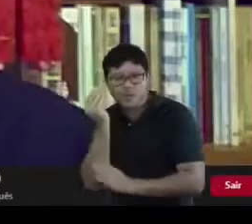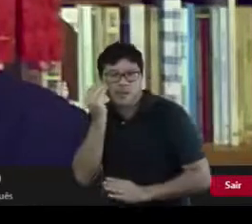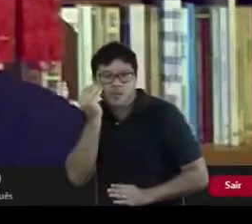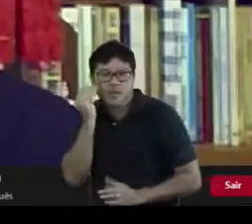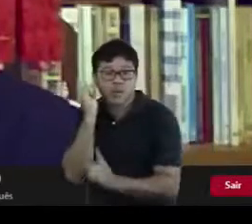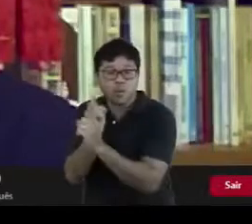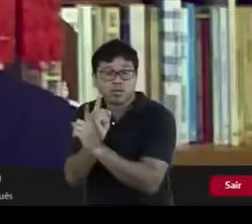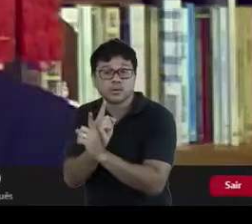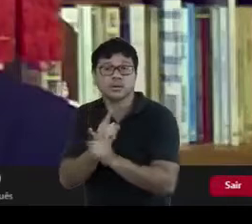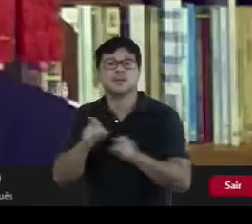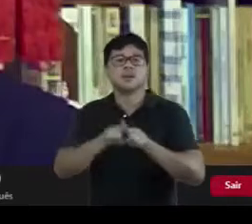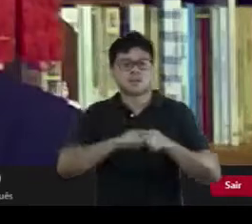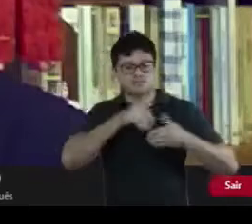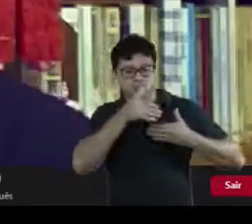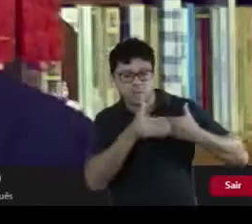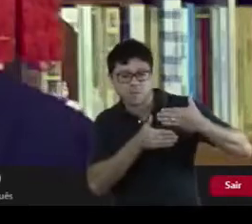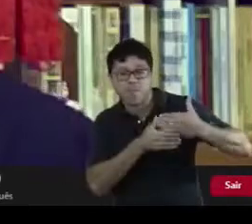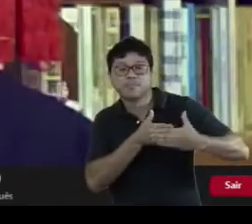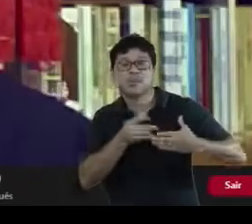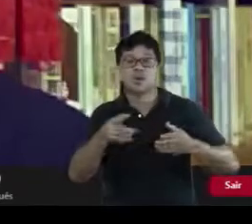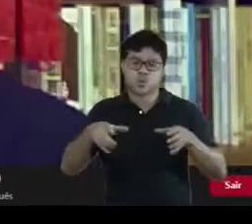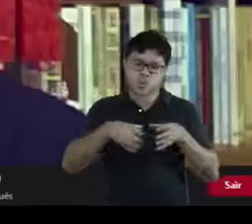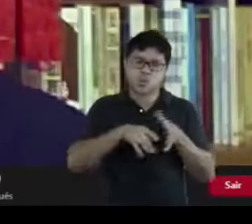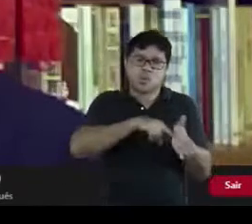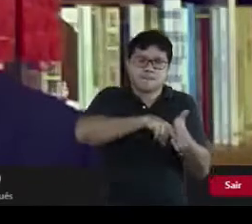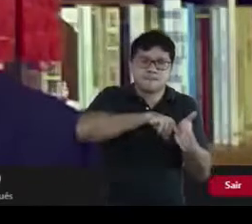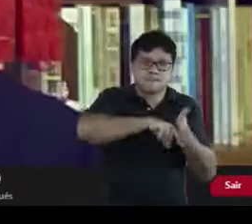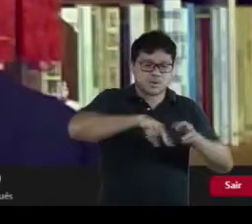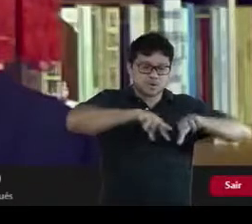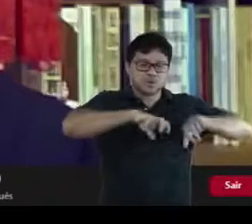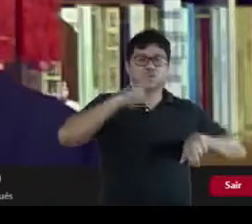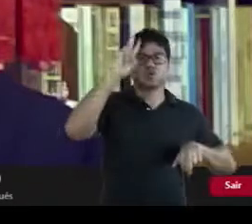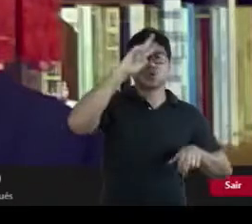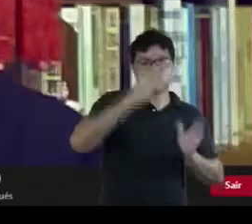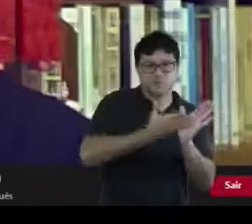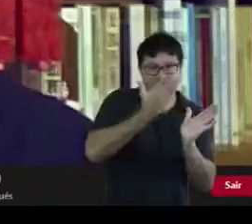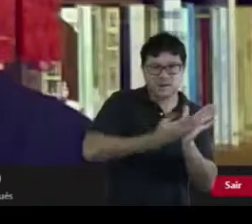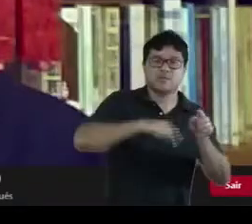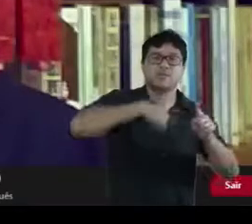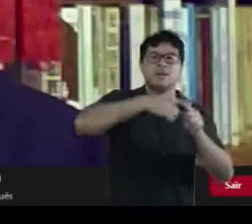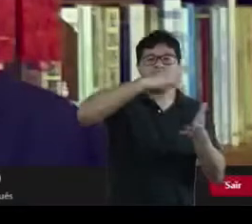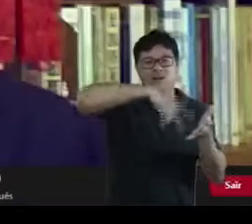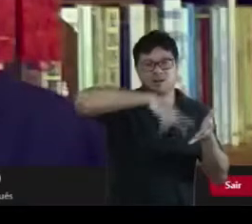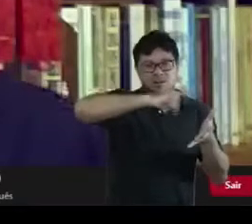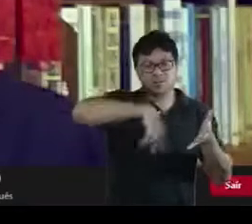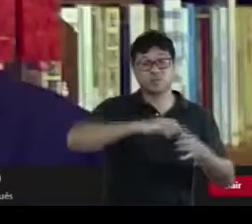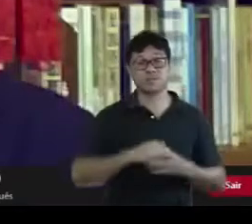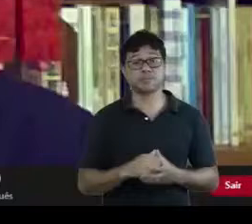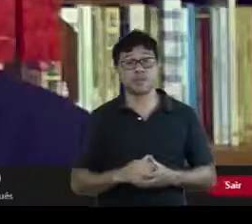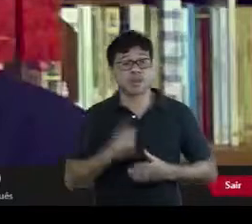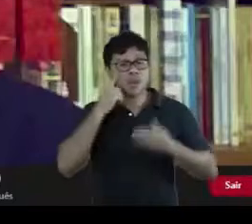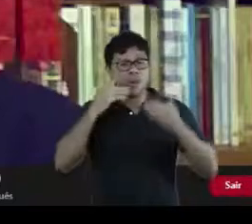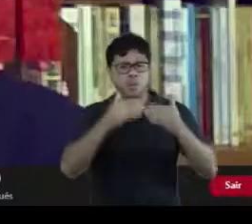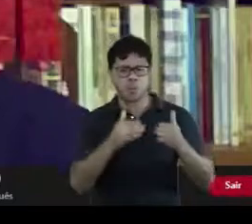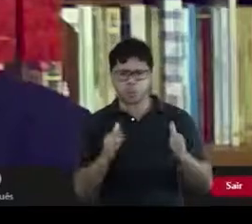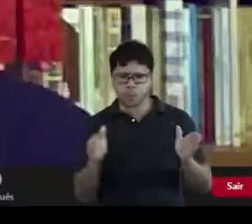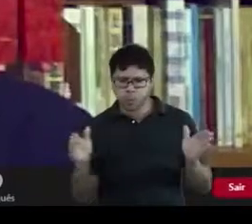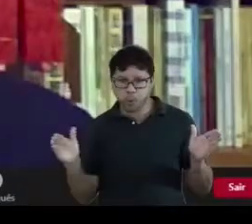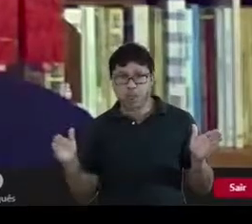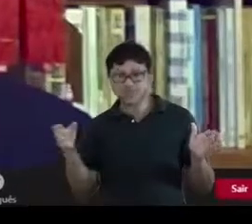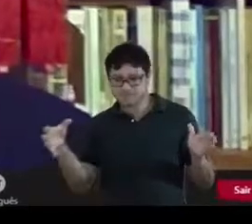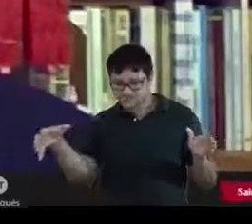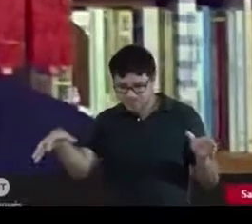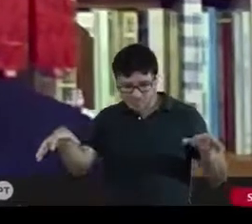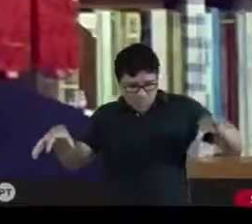e aqueles desenvolvidos por pesquisadores da história do livro e da leitura. De maneira mais ampla, esta